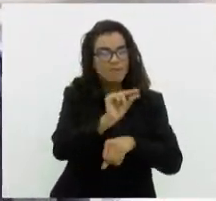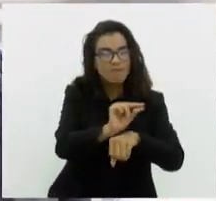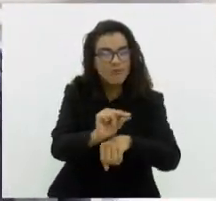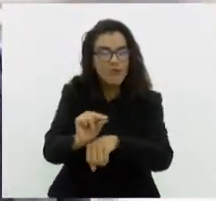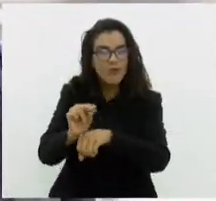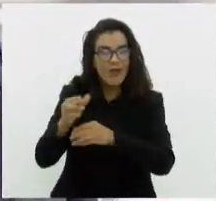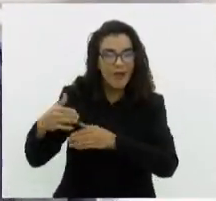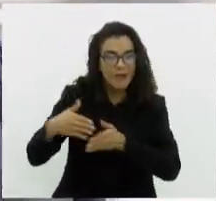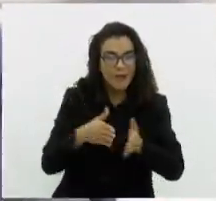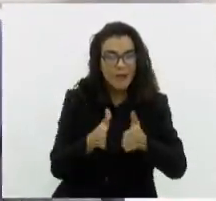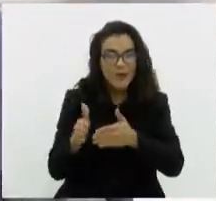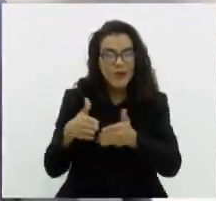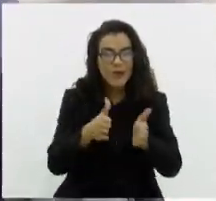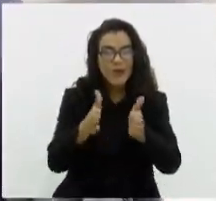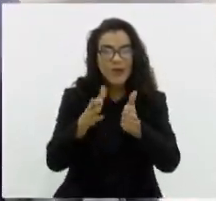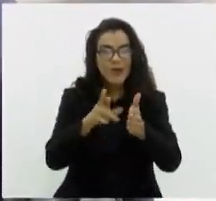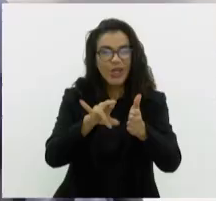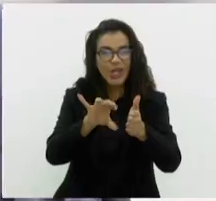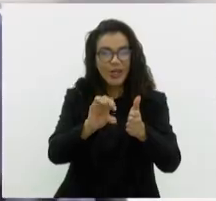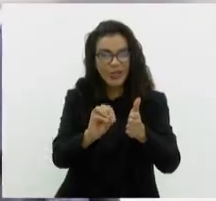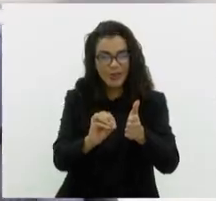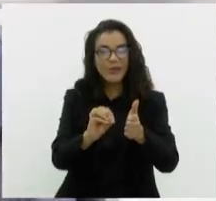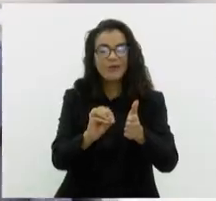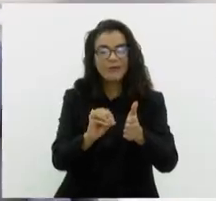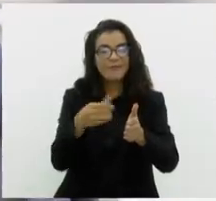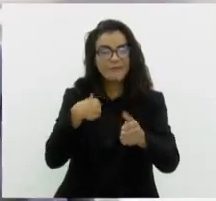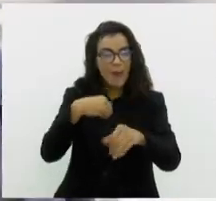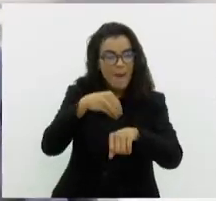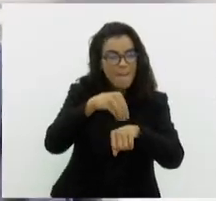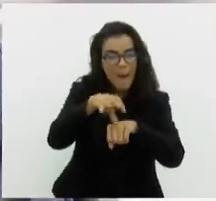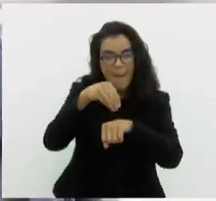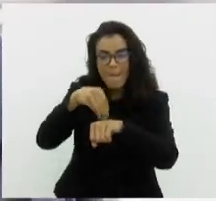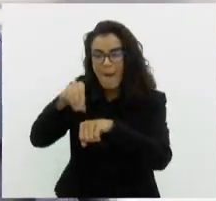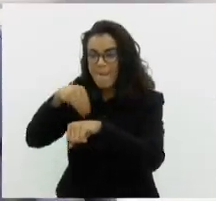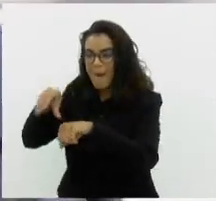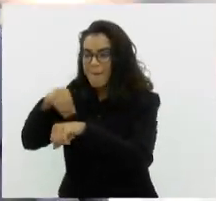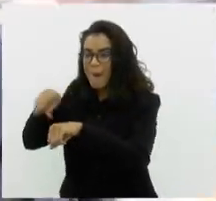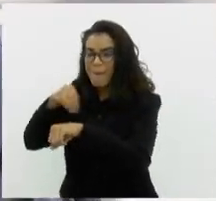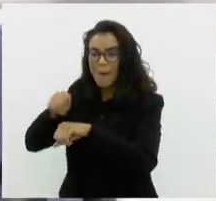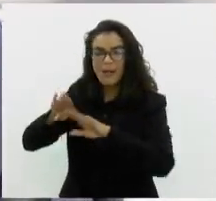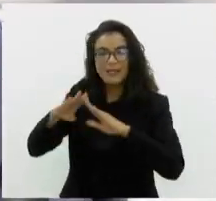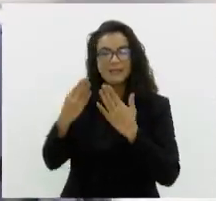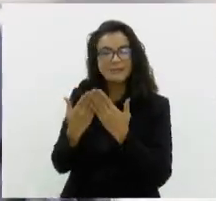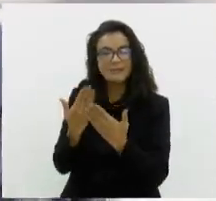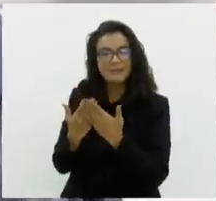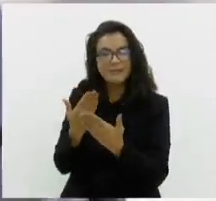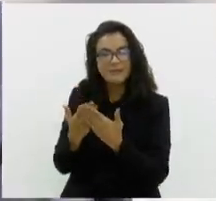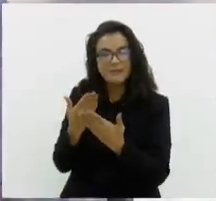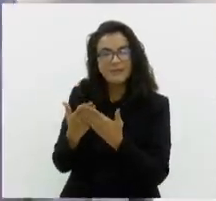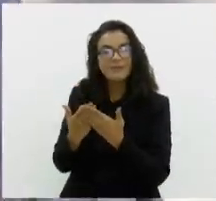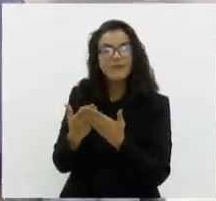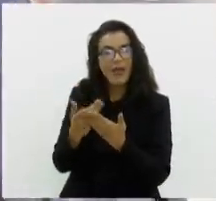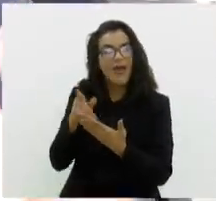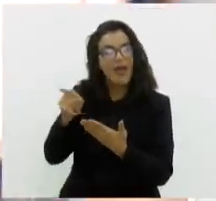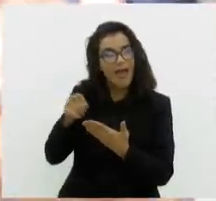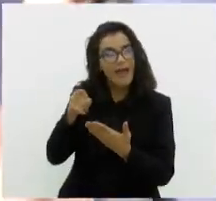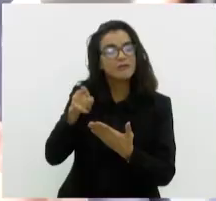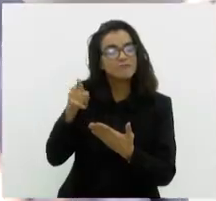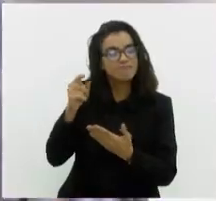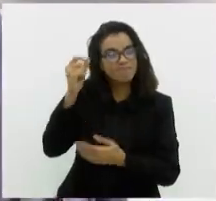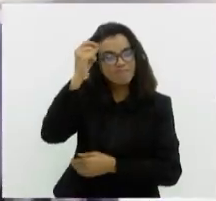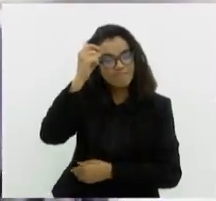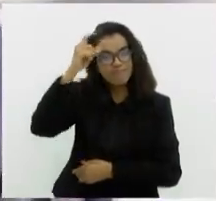E eu acho que quando você leva essa informação para as escolas, você, na verdade, está criando aí um capital social que vai